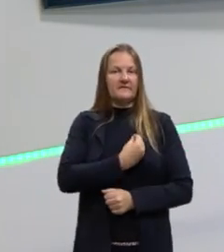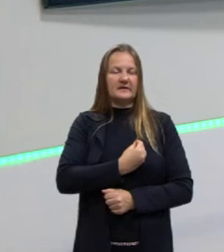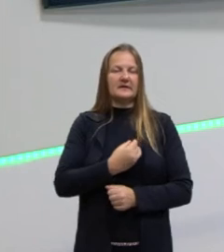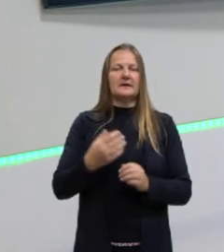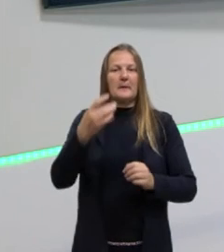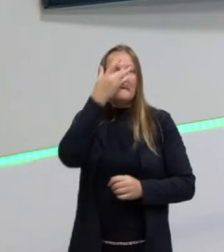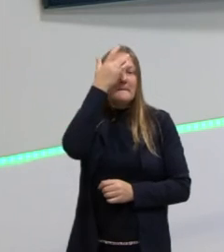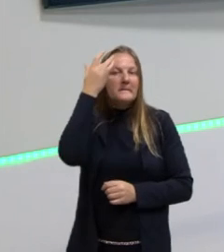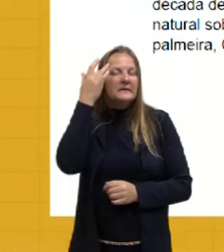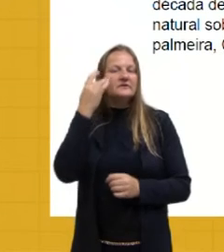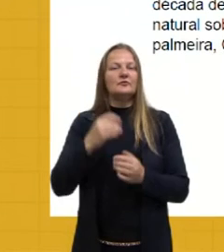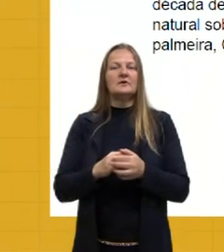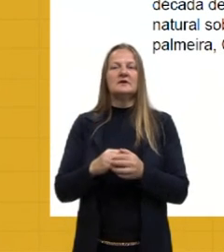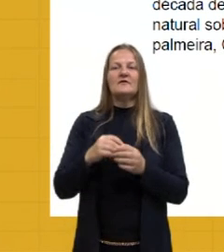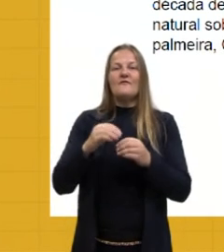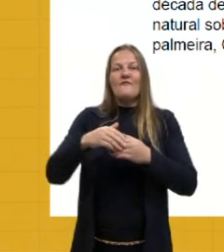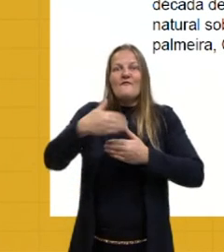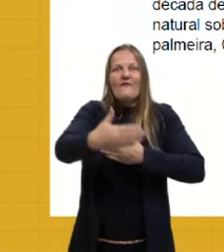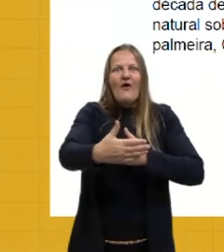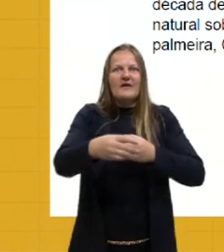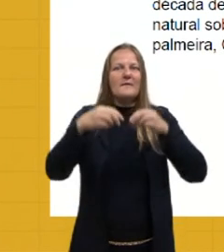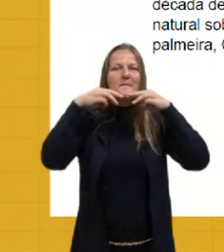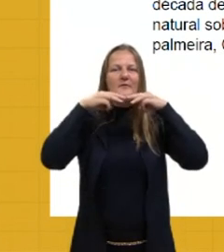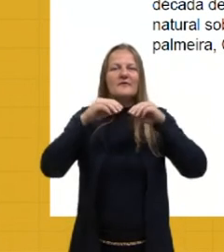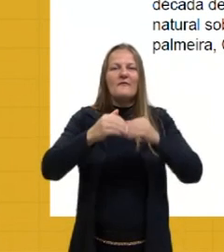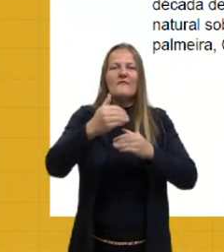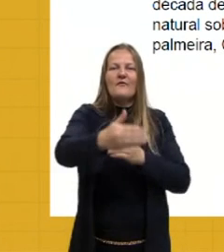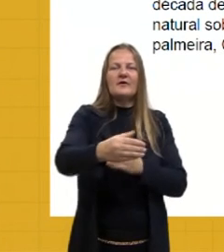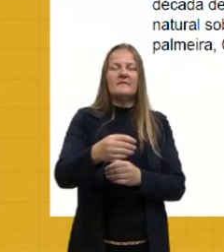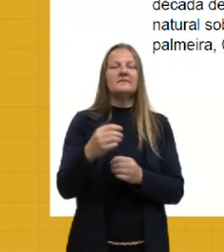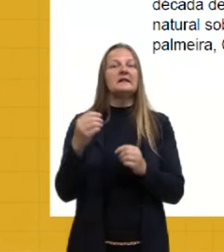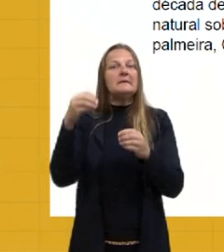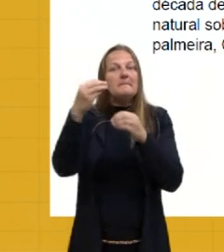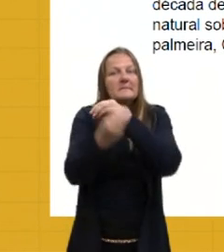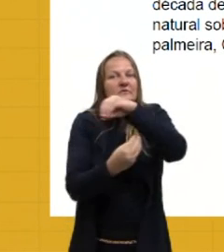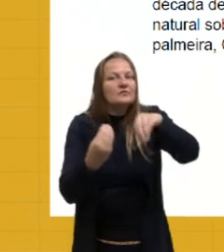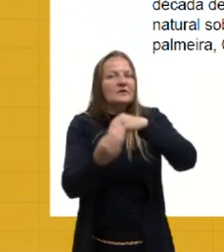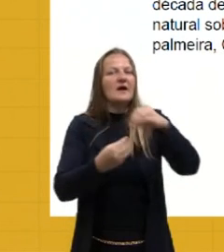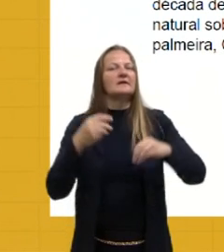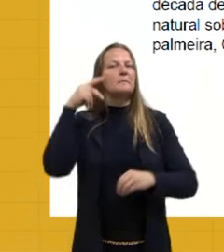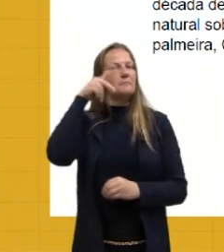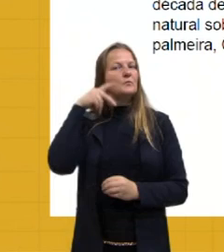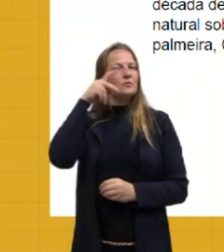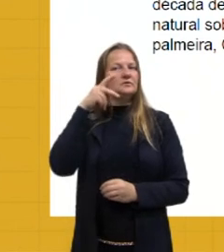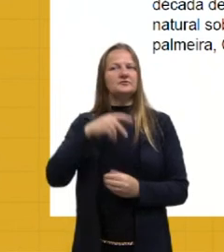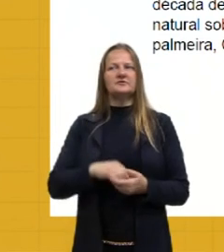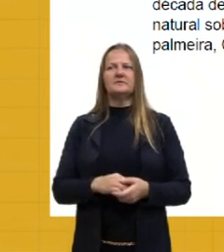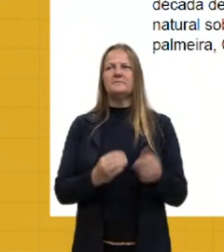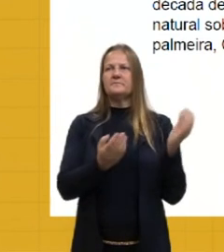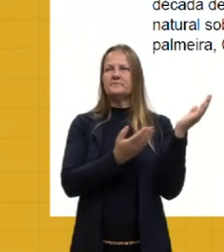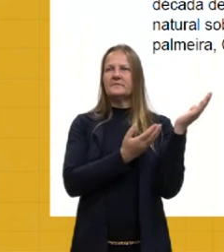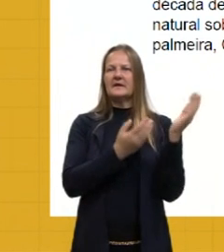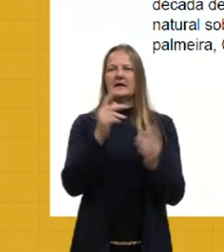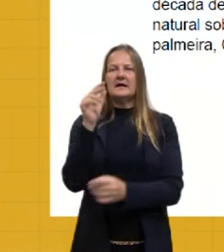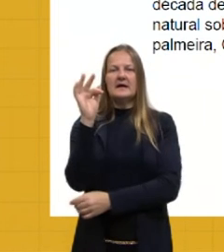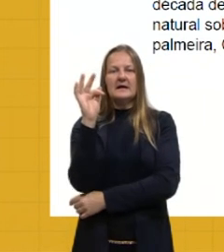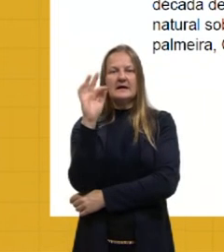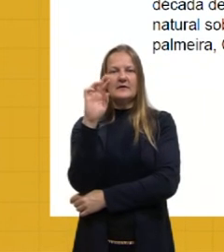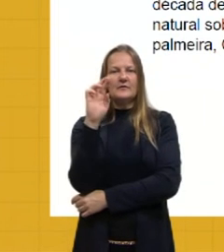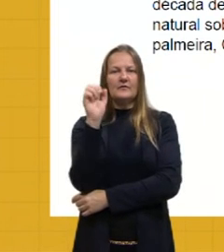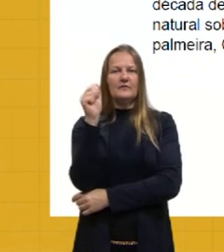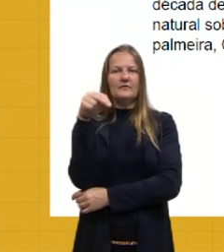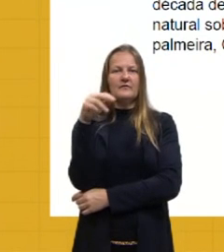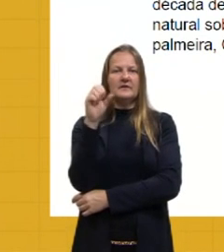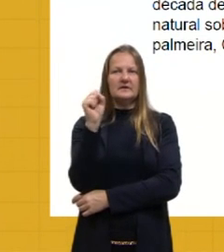essa arte que foge da galeria, ela é uma arte na política. e aí nós temos aqui o Franz Krasberg, que ele faz